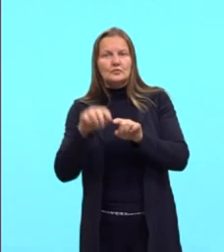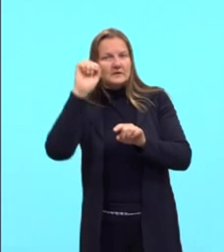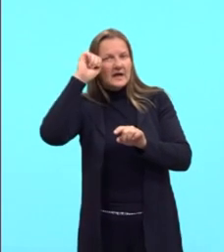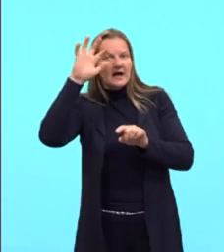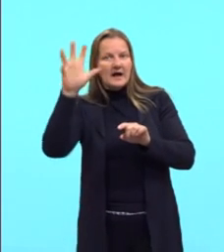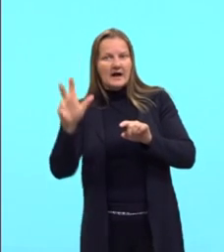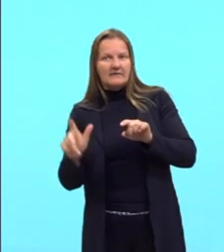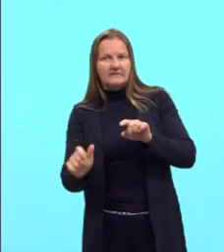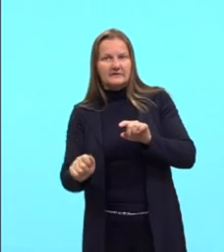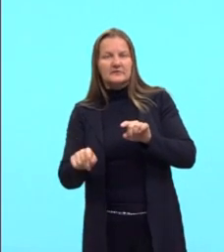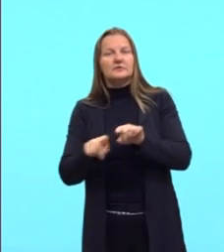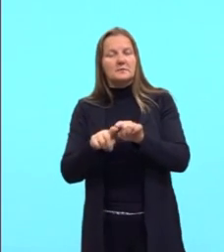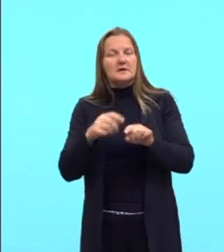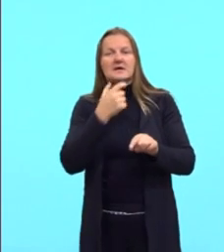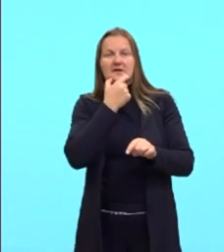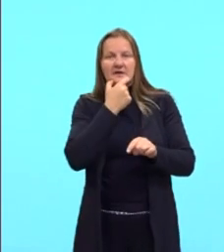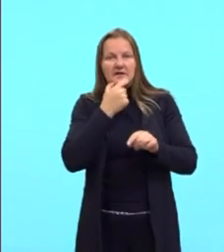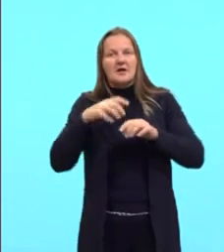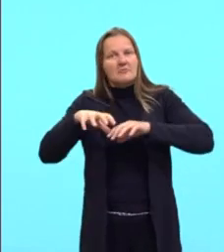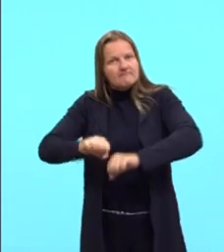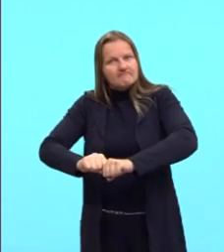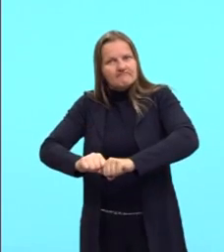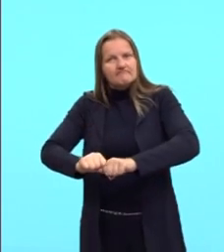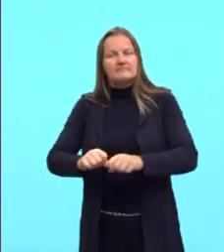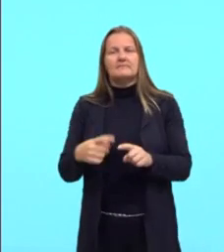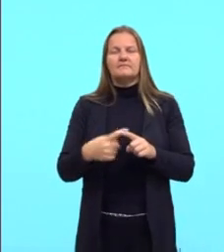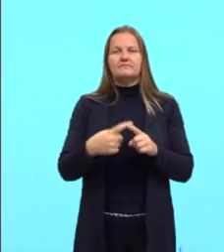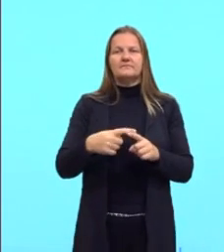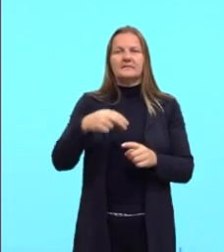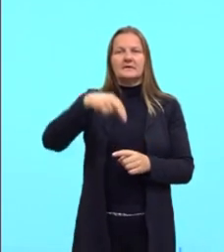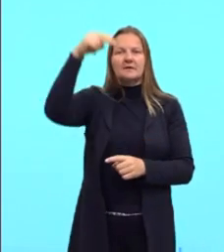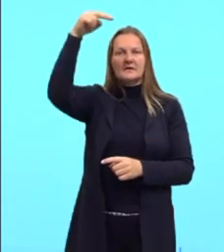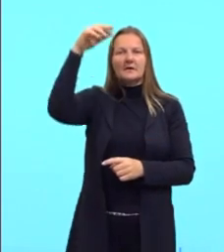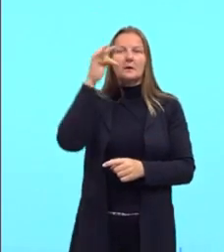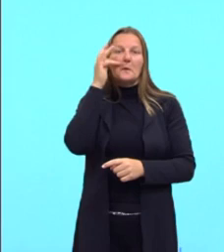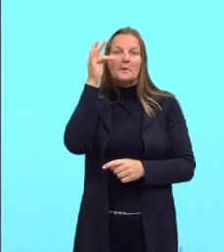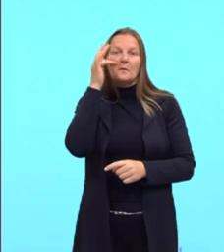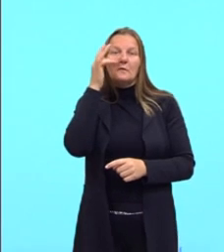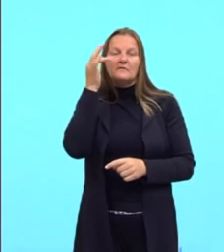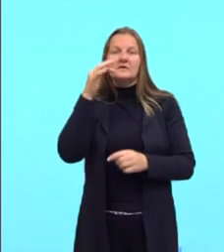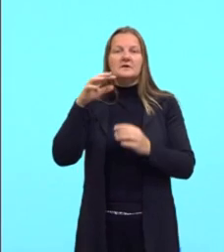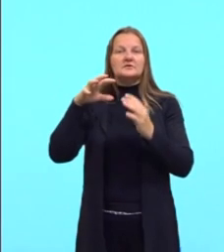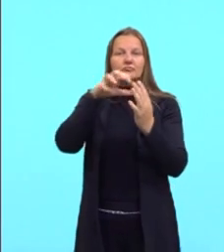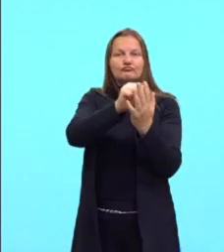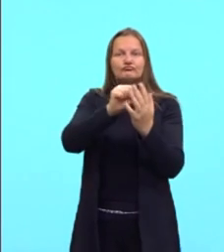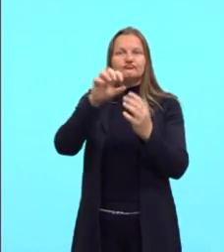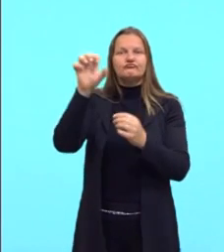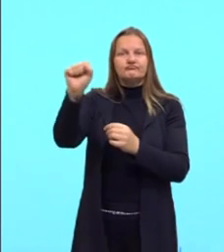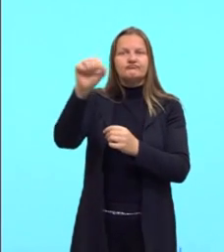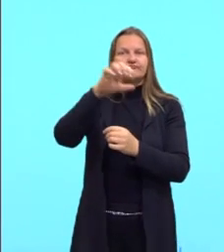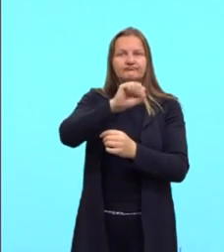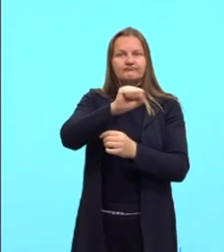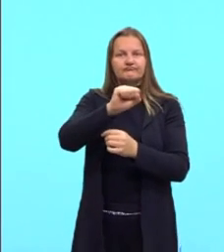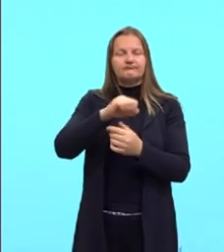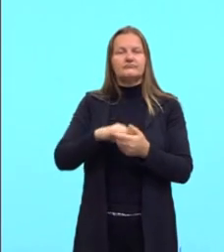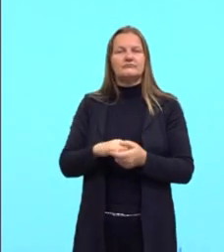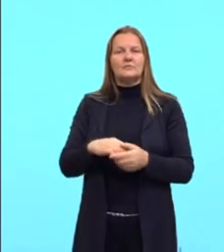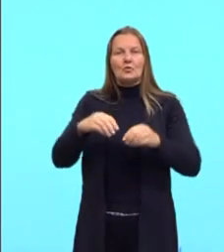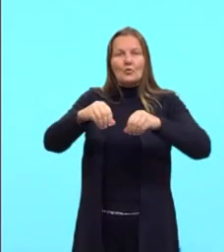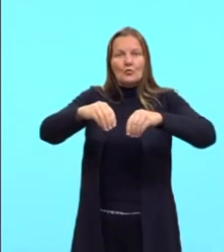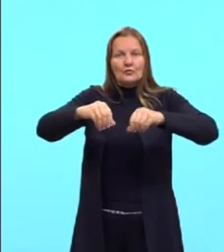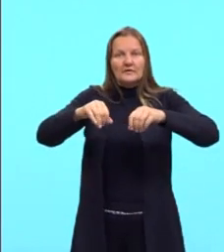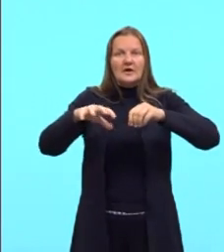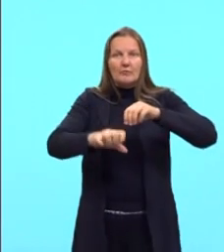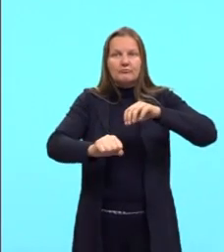ao norte também, nós temos a França sendo colocada aí sobre, né, sendo